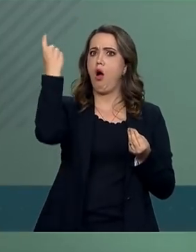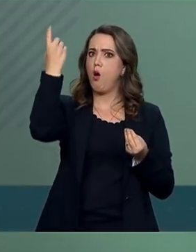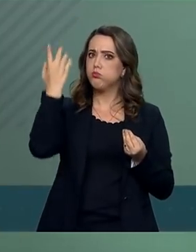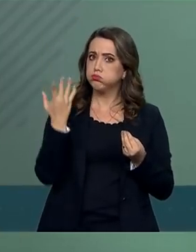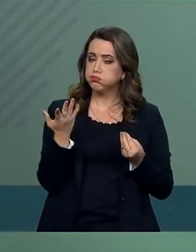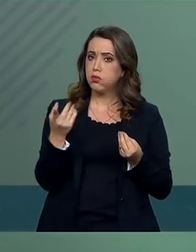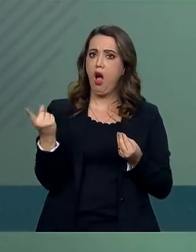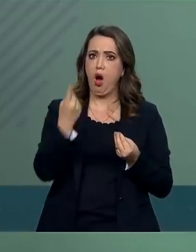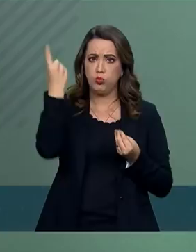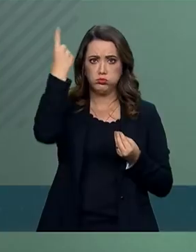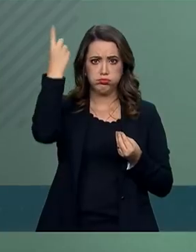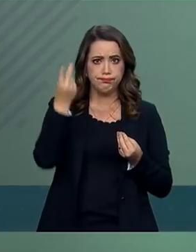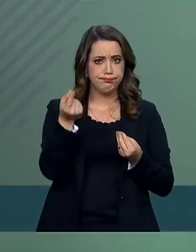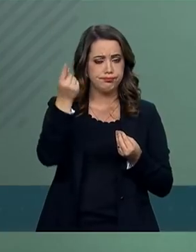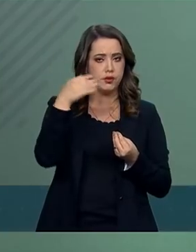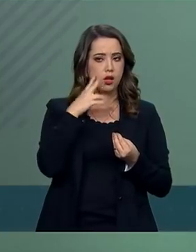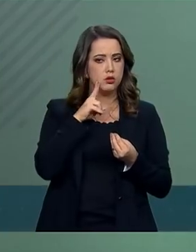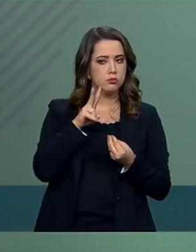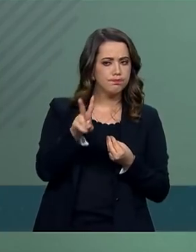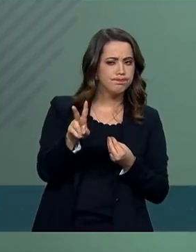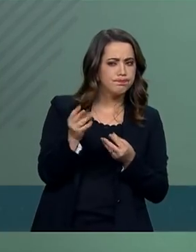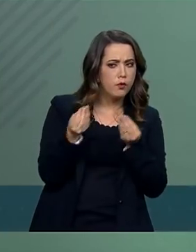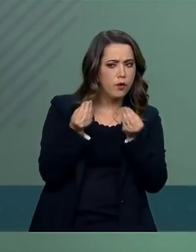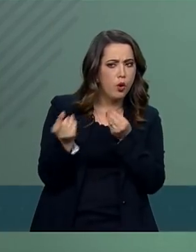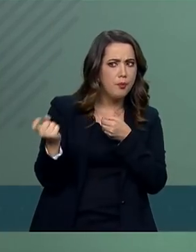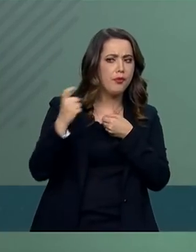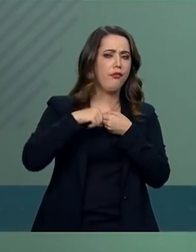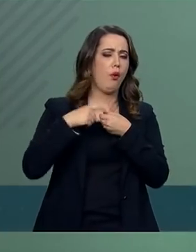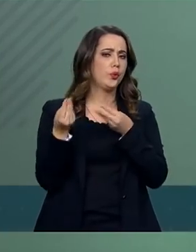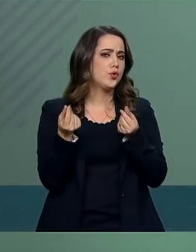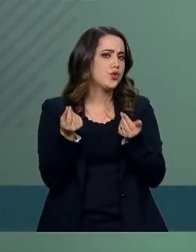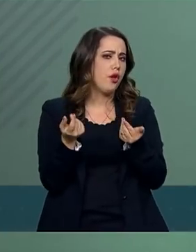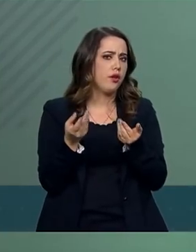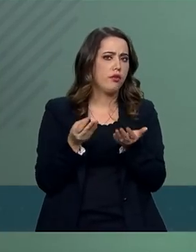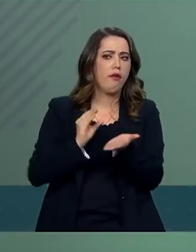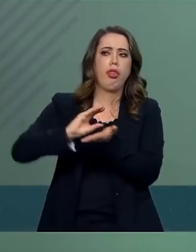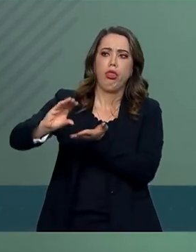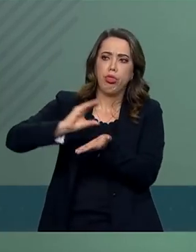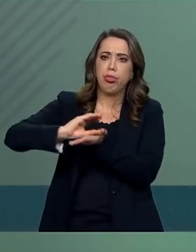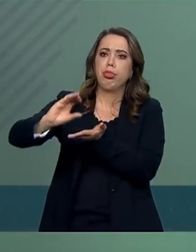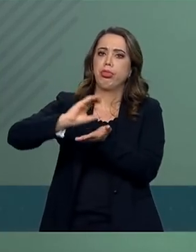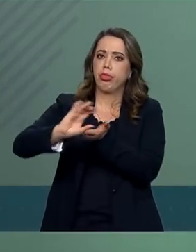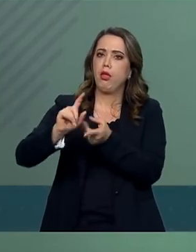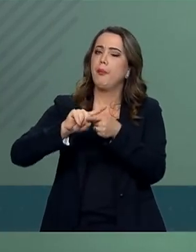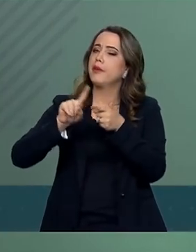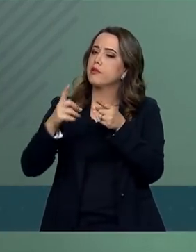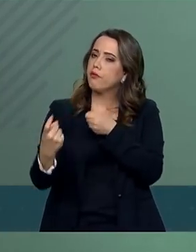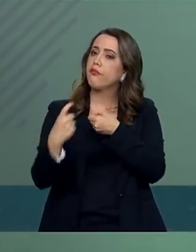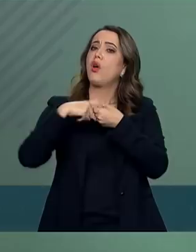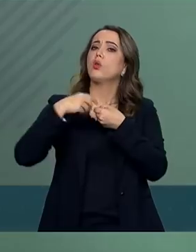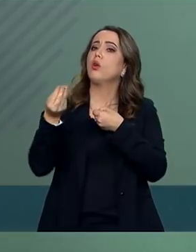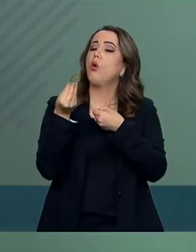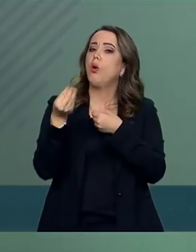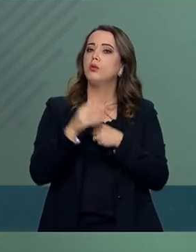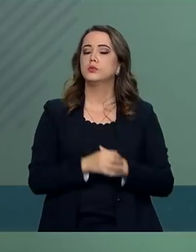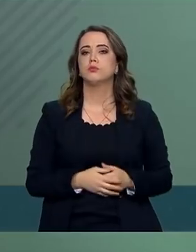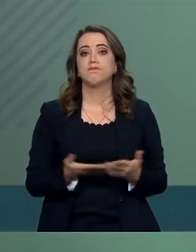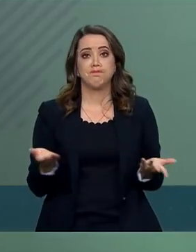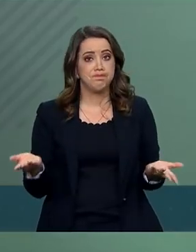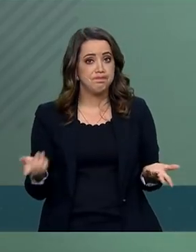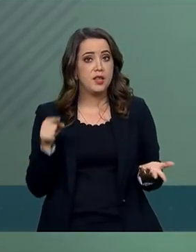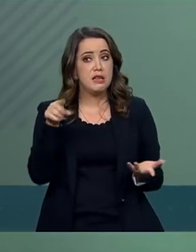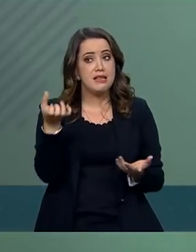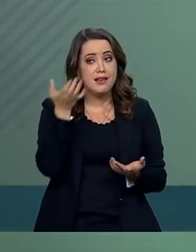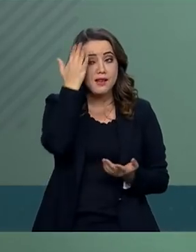eventualmente, não enxergarmos o retorno. O que o Ministério do Meio Ambiente deseja, neste momento, é enxergar